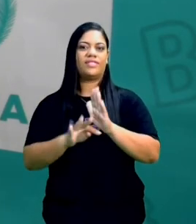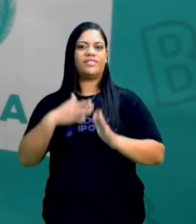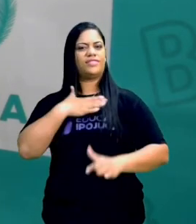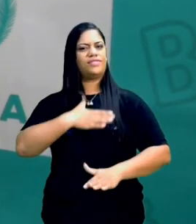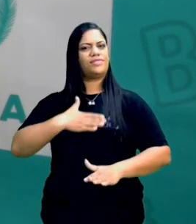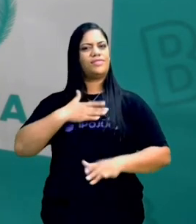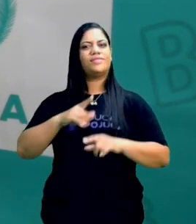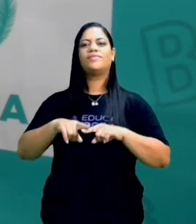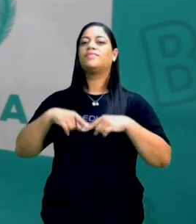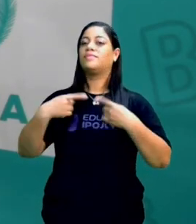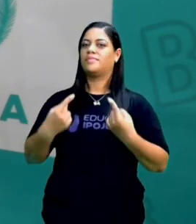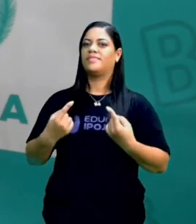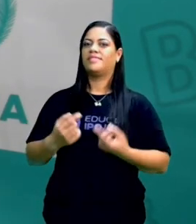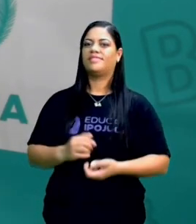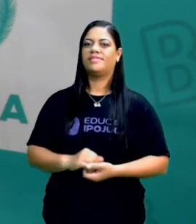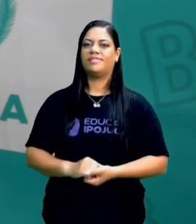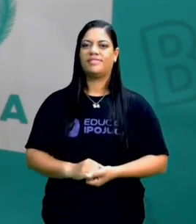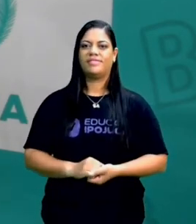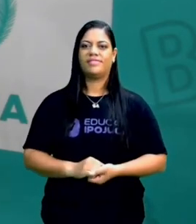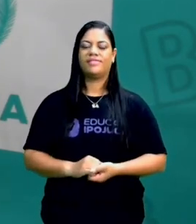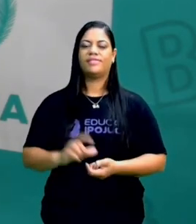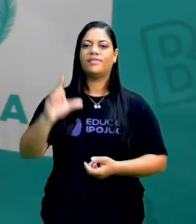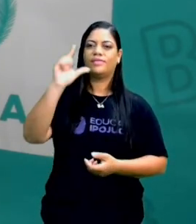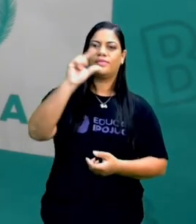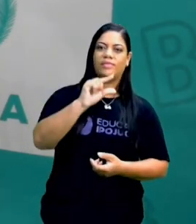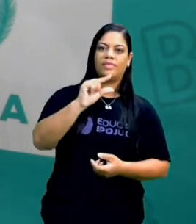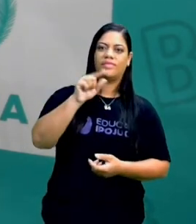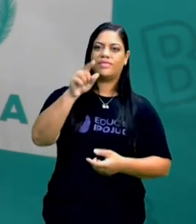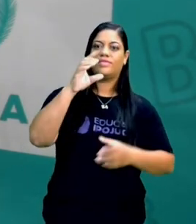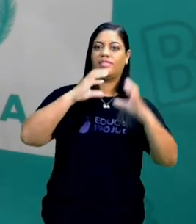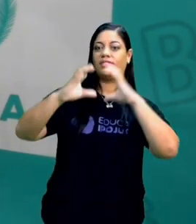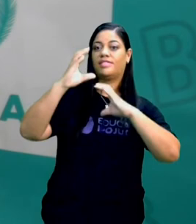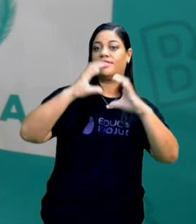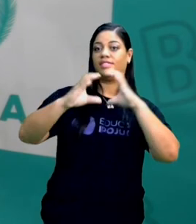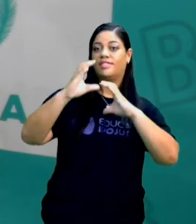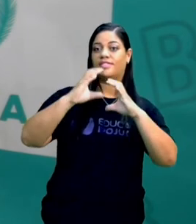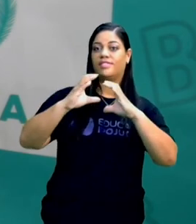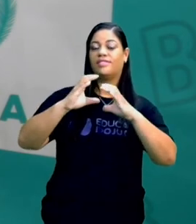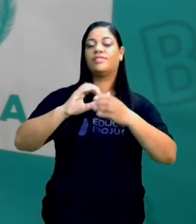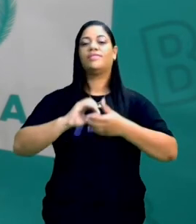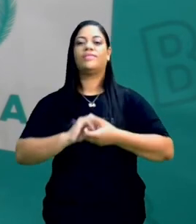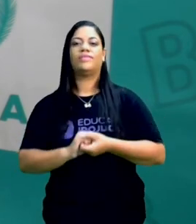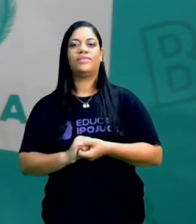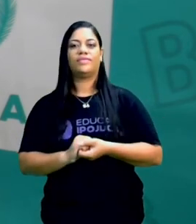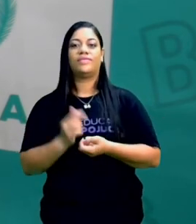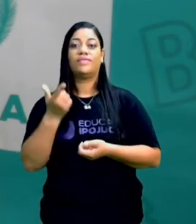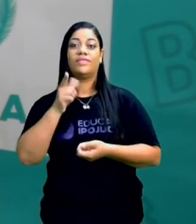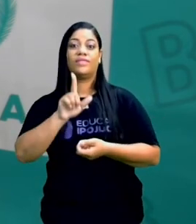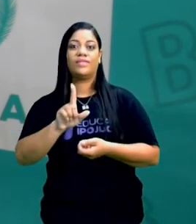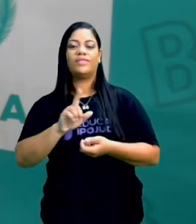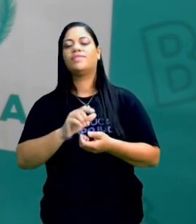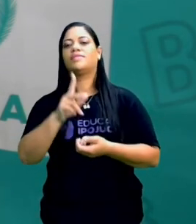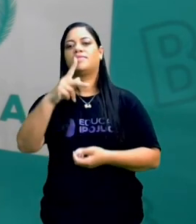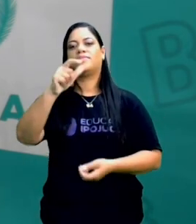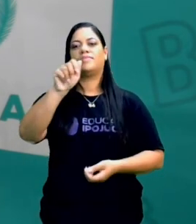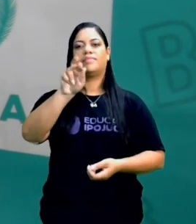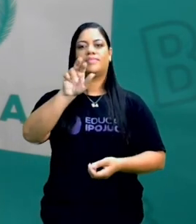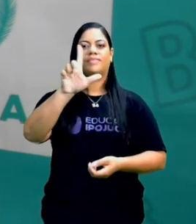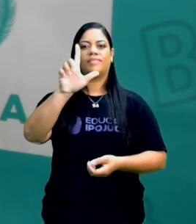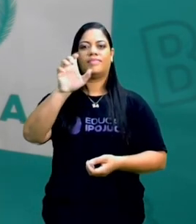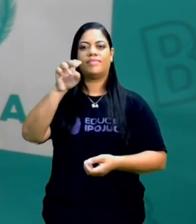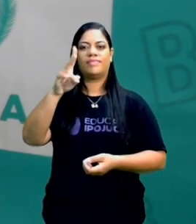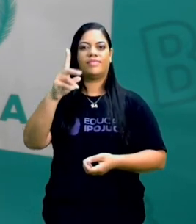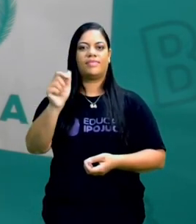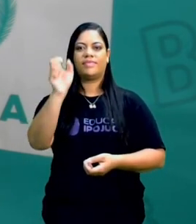qual você acharia melhor? Os menorezinhos, porque você cantou a canção, a parlenda, a história do